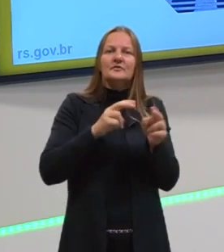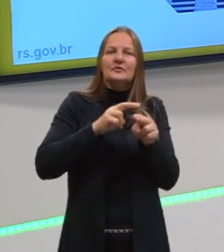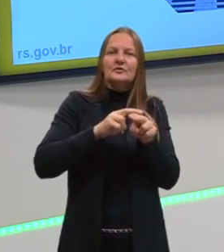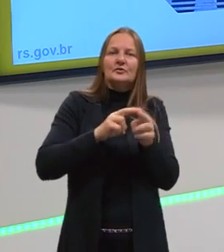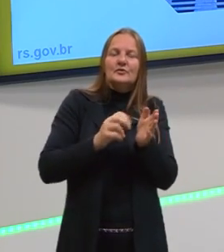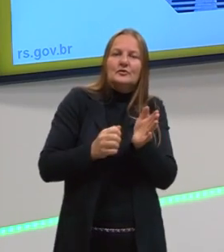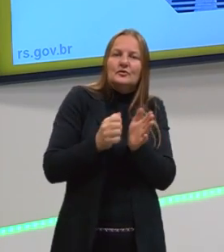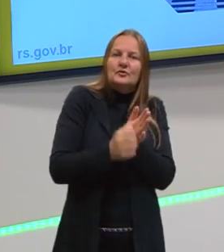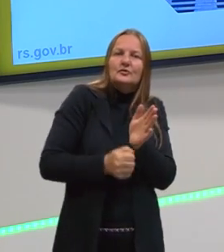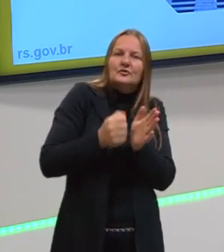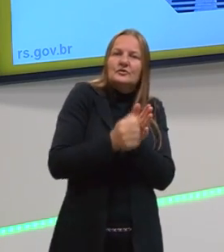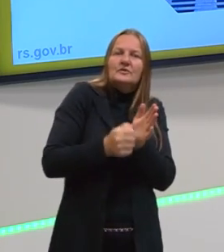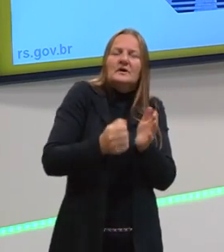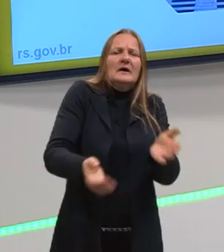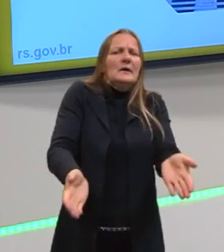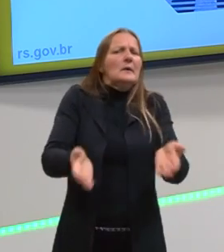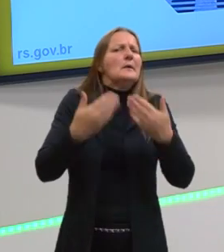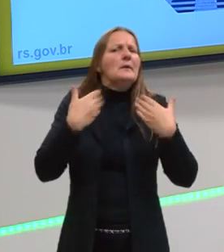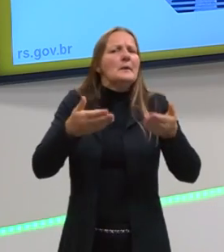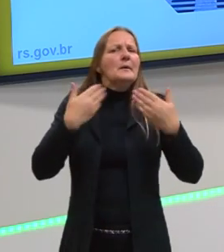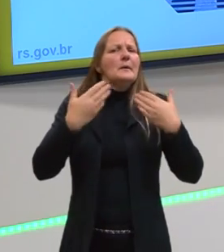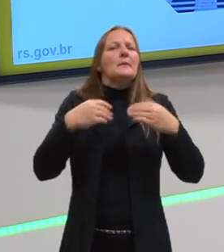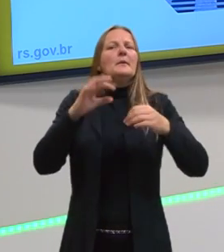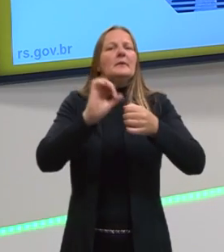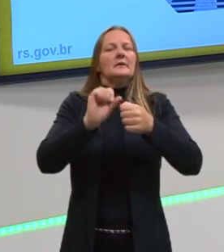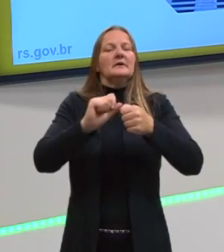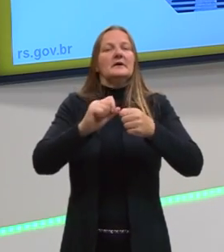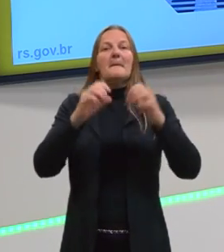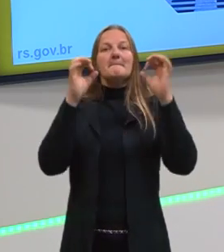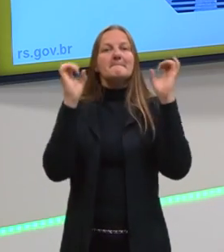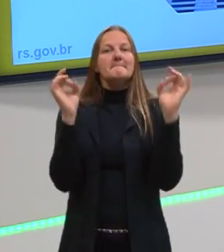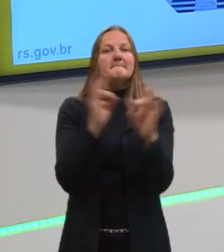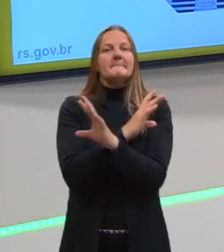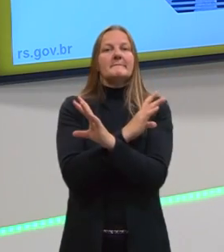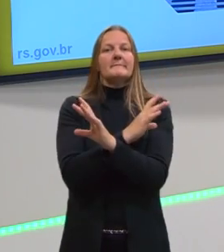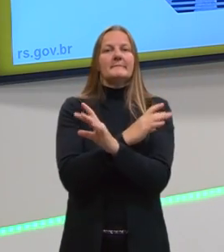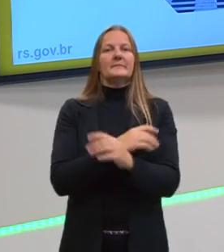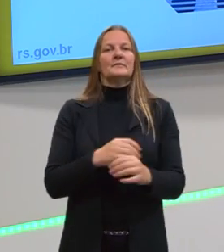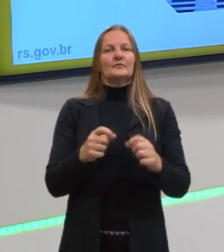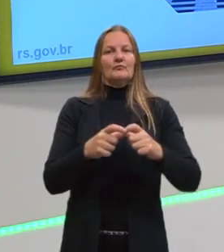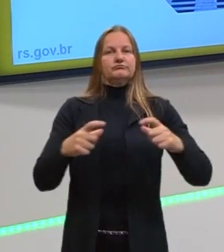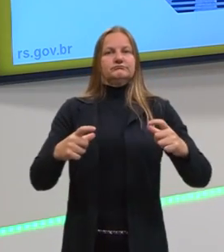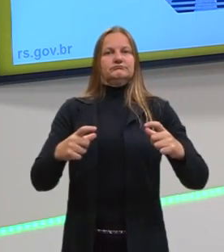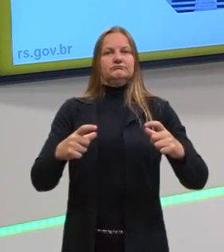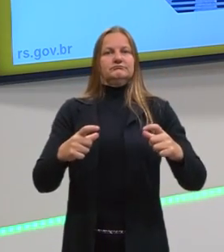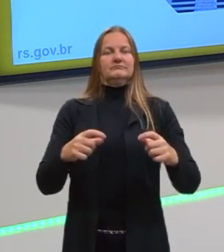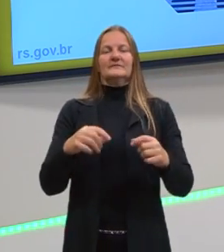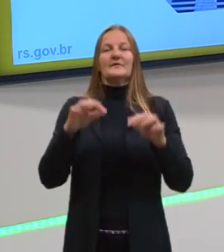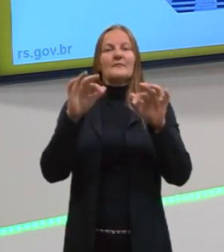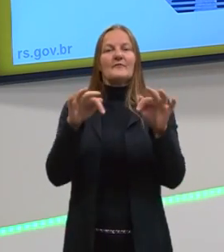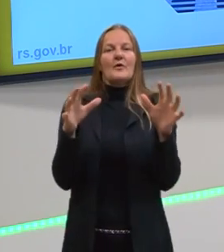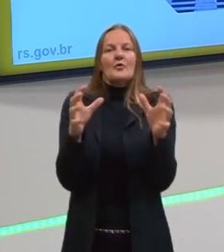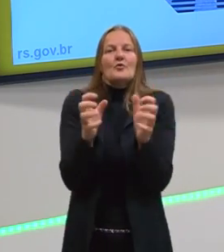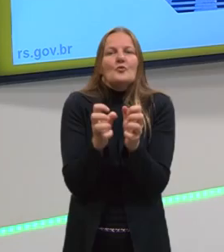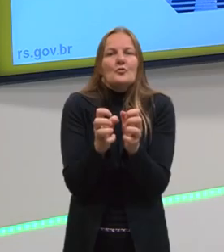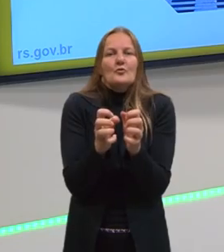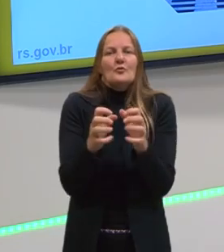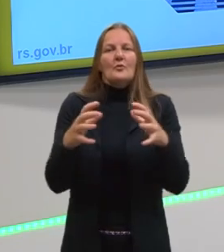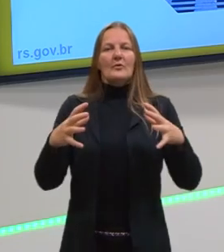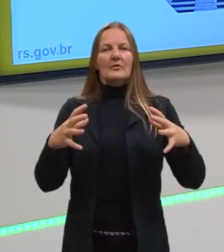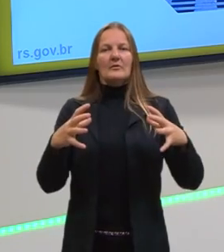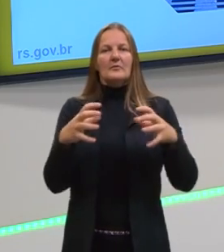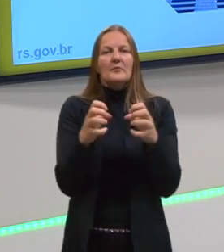num dia muito quente. Porque daí ele já era instalado, dilatado. Então, ele não acabava entortando